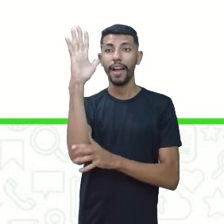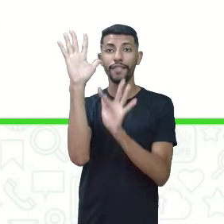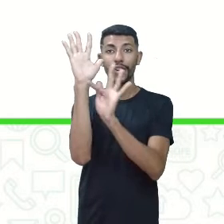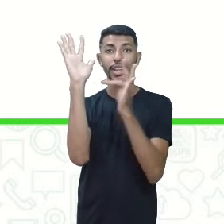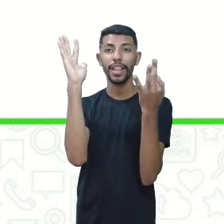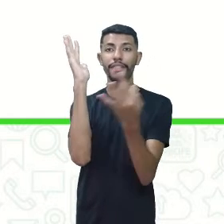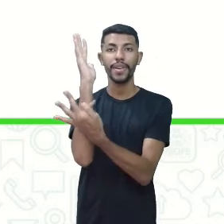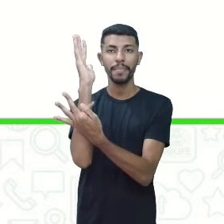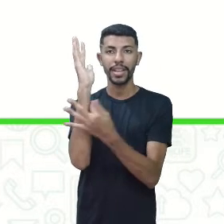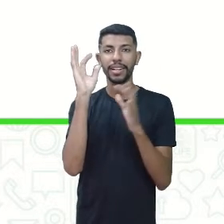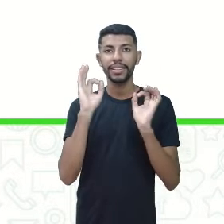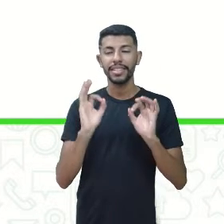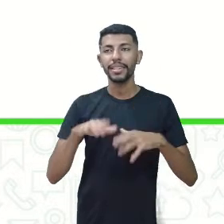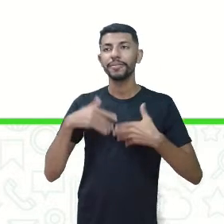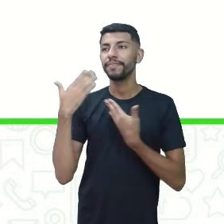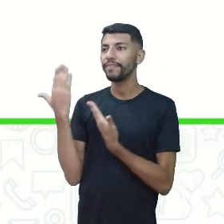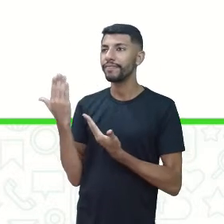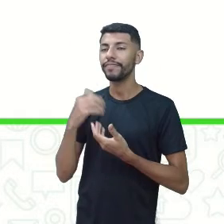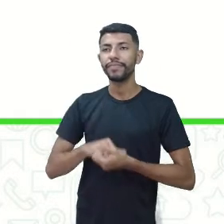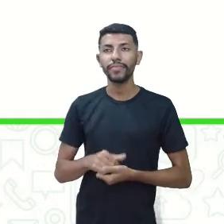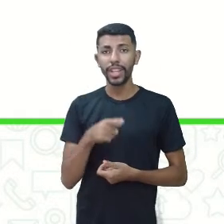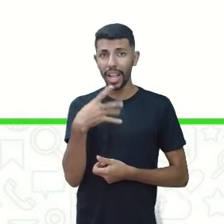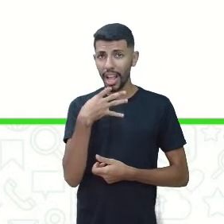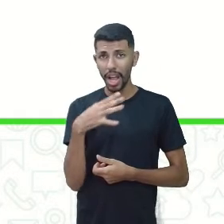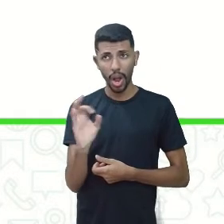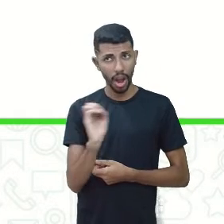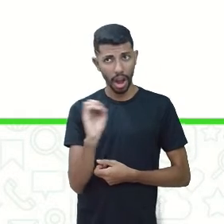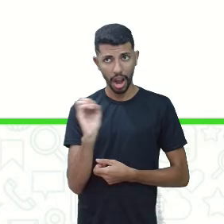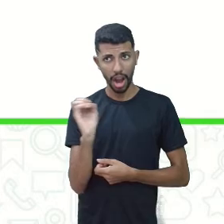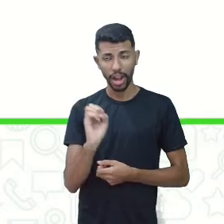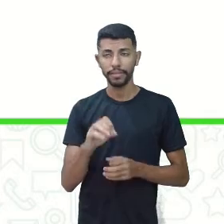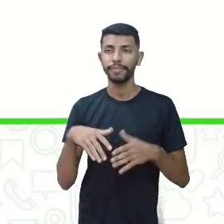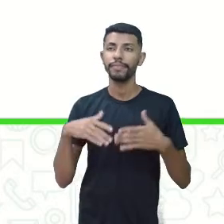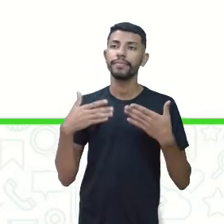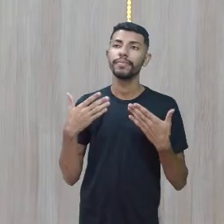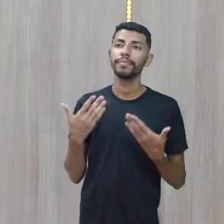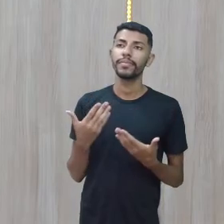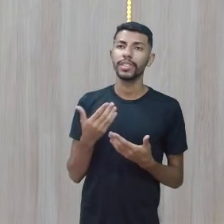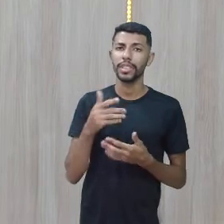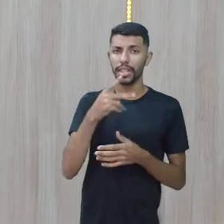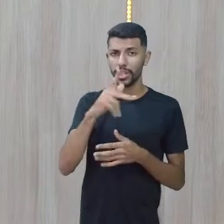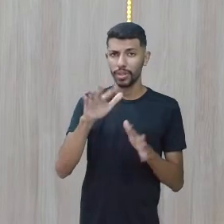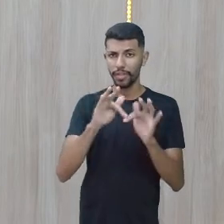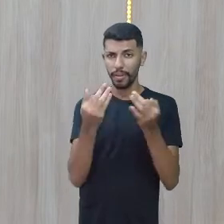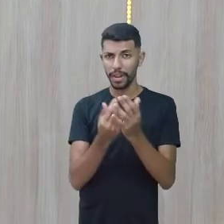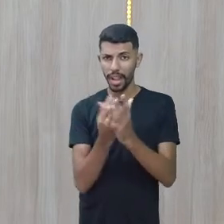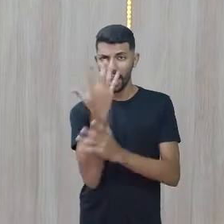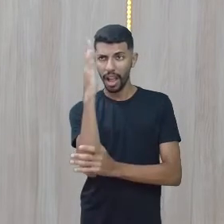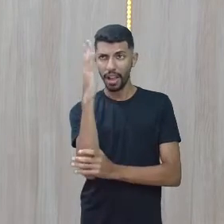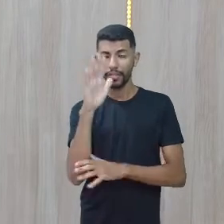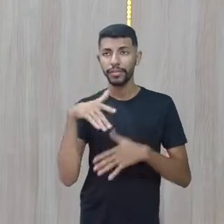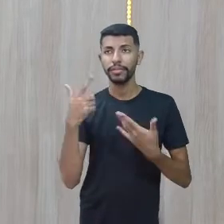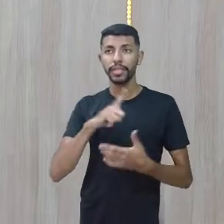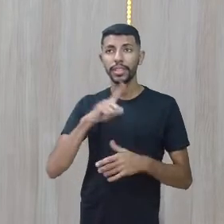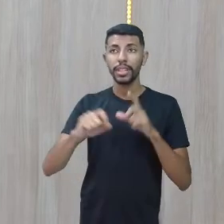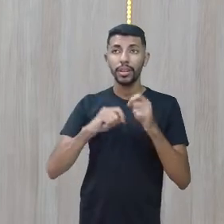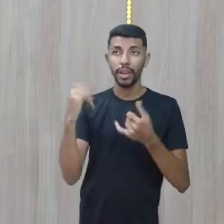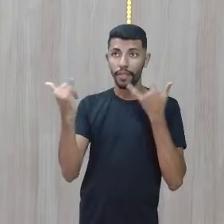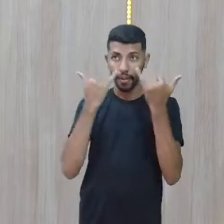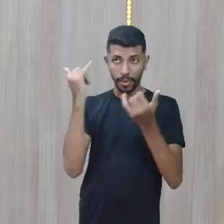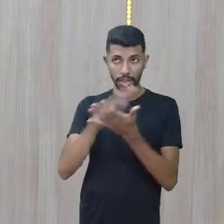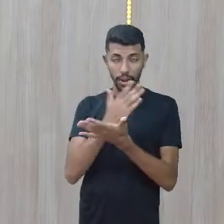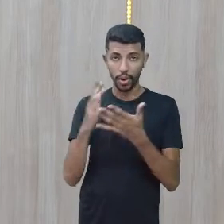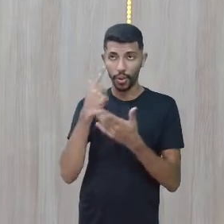família. Então, se você não conhece a árvore da sua família, aqui nós temos algumas informações. Family.